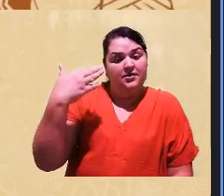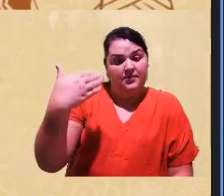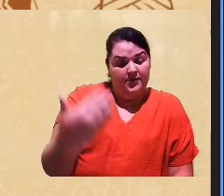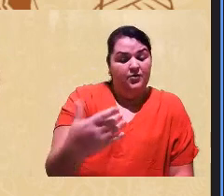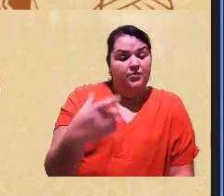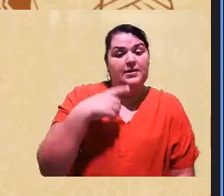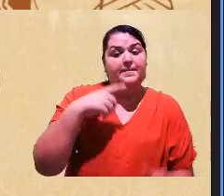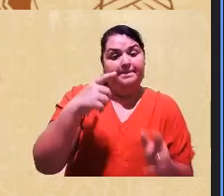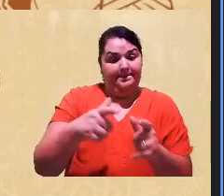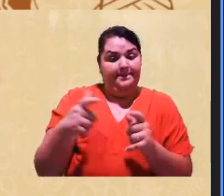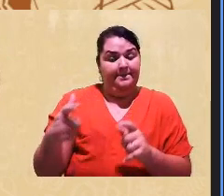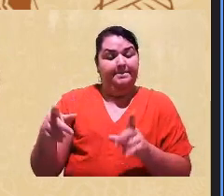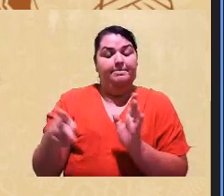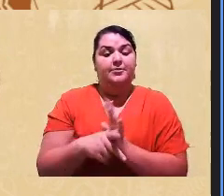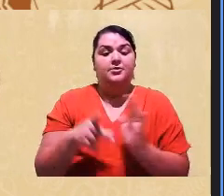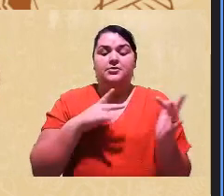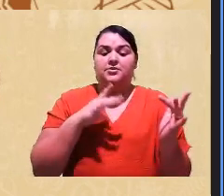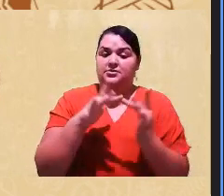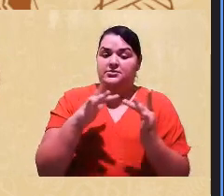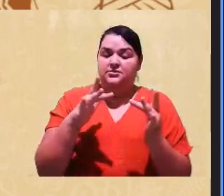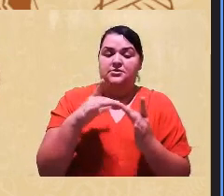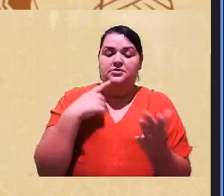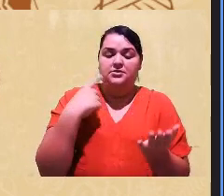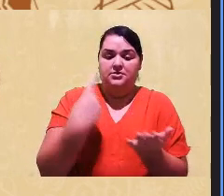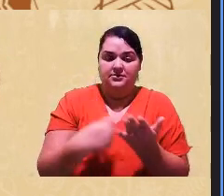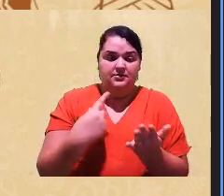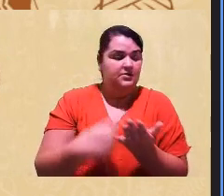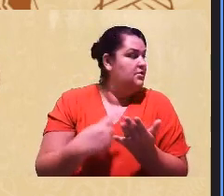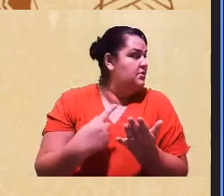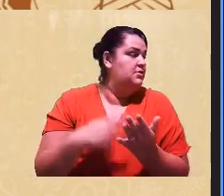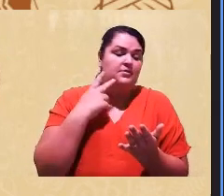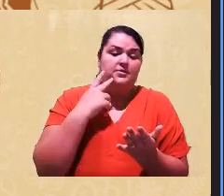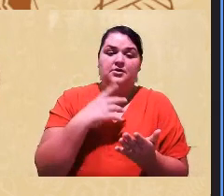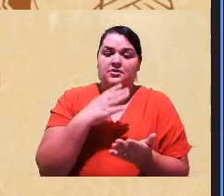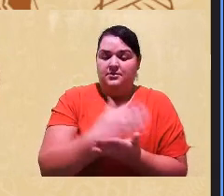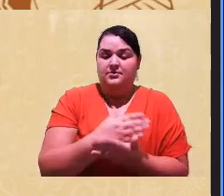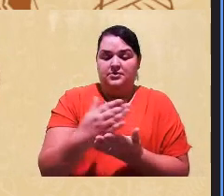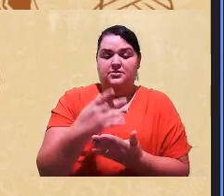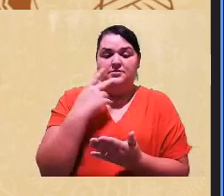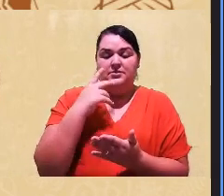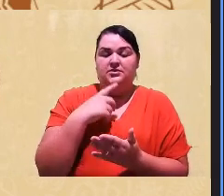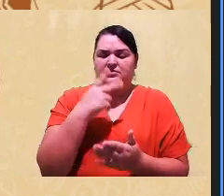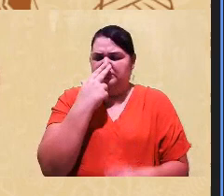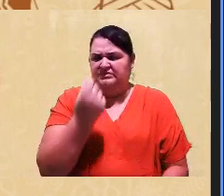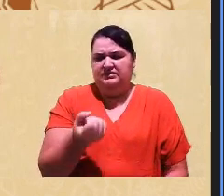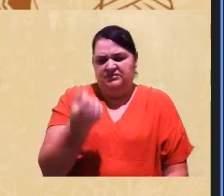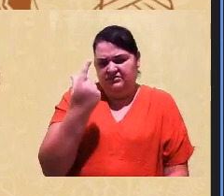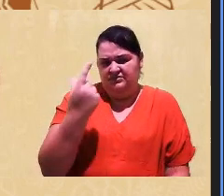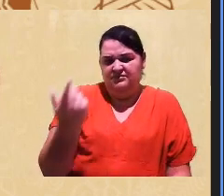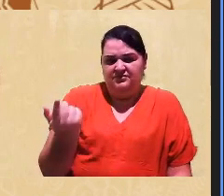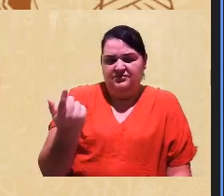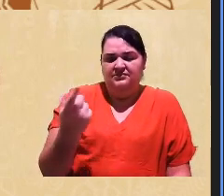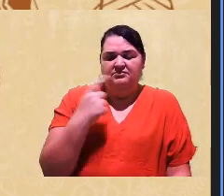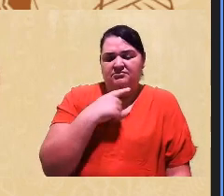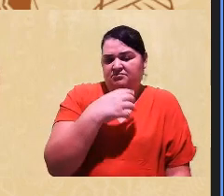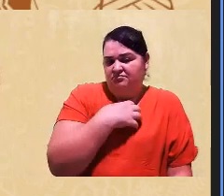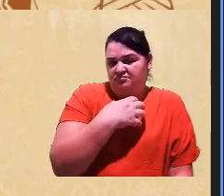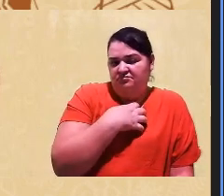e essas relações vão se configurar a partir de um lugar de estranhamento dualidade